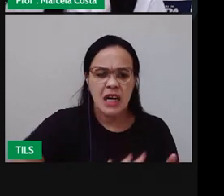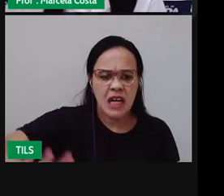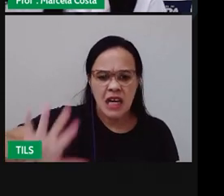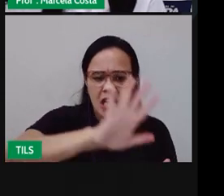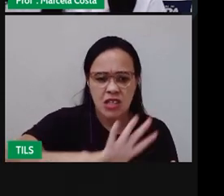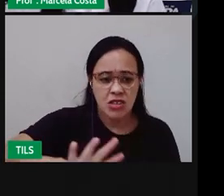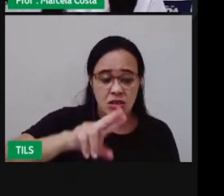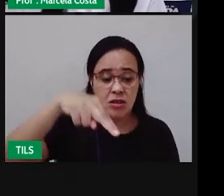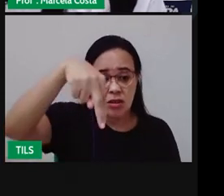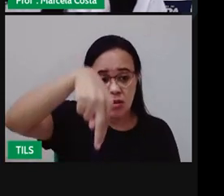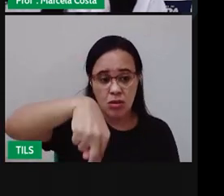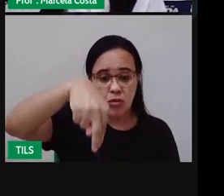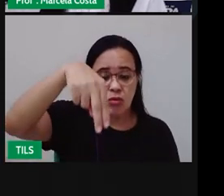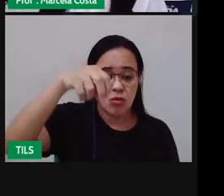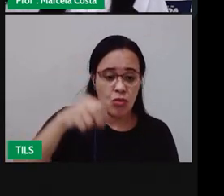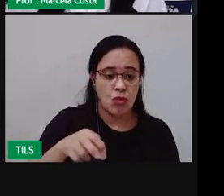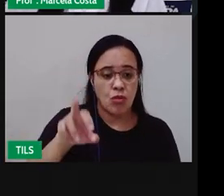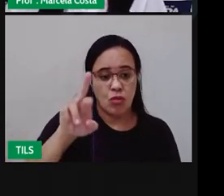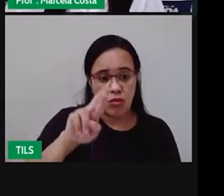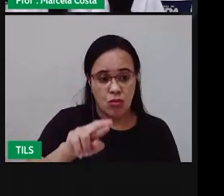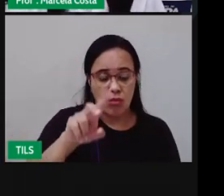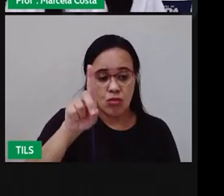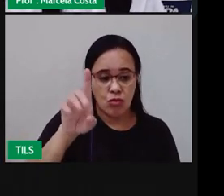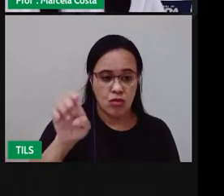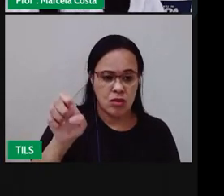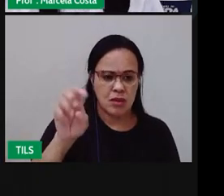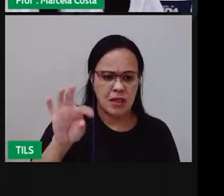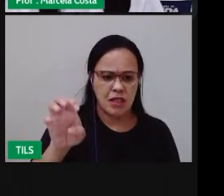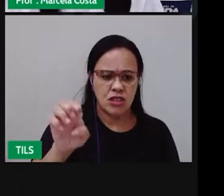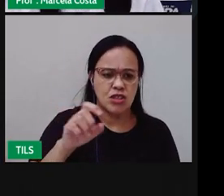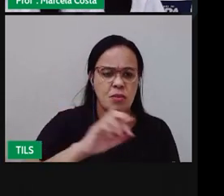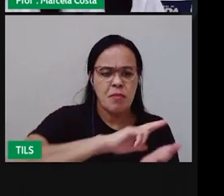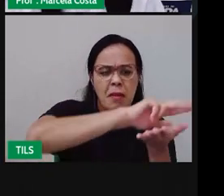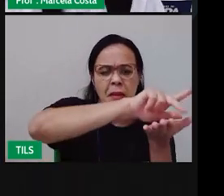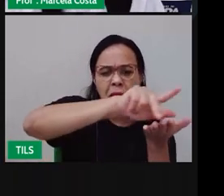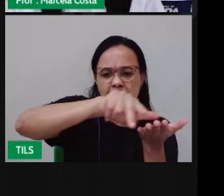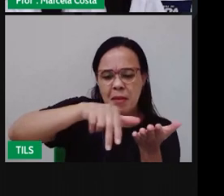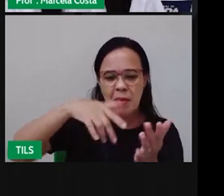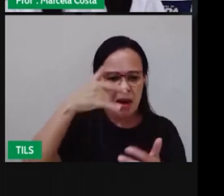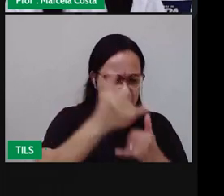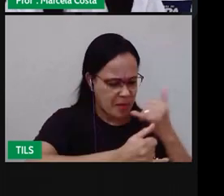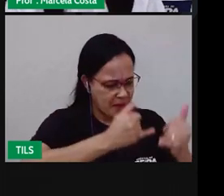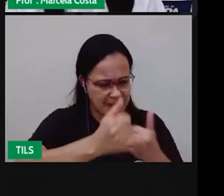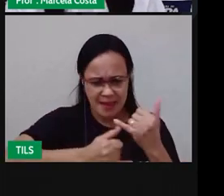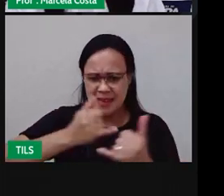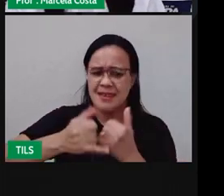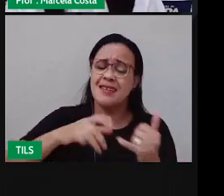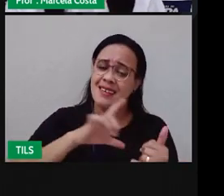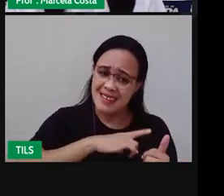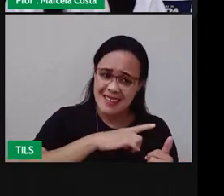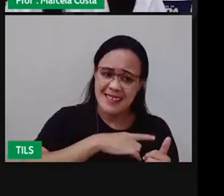Diversidade De brincadeiras populares Qual a sua preferida